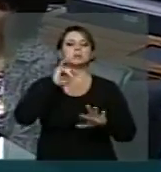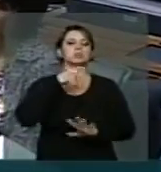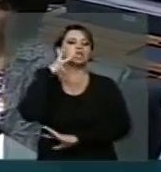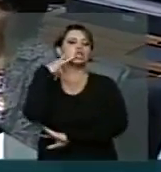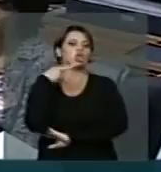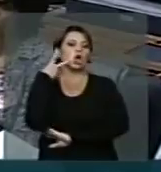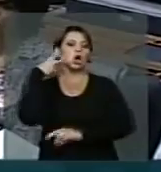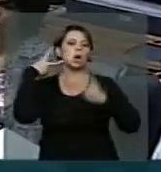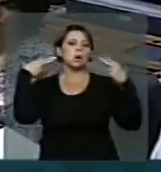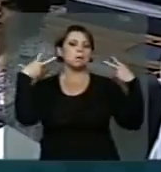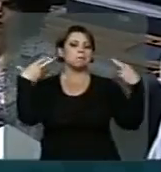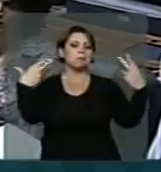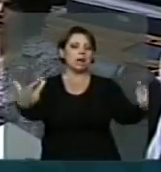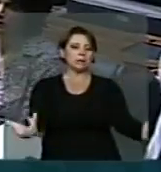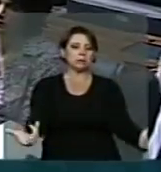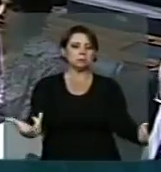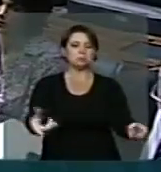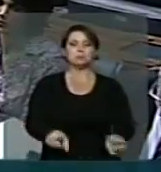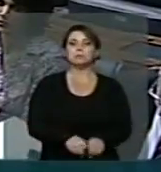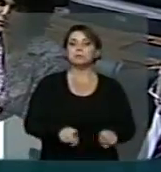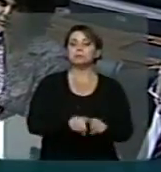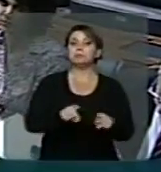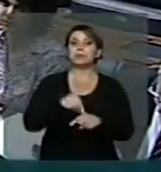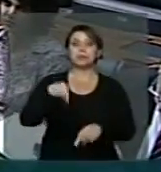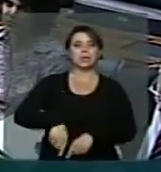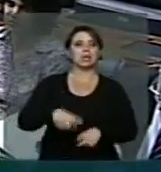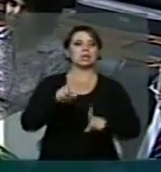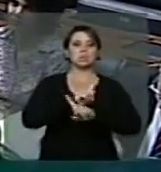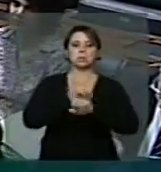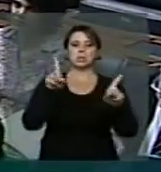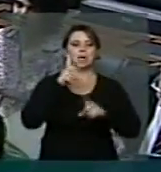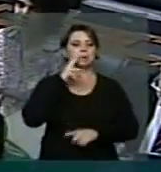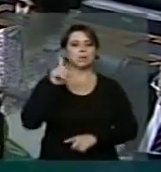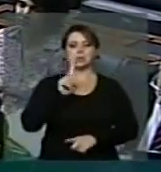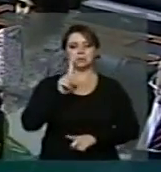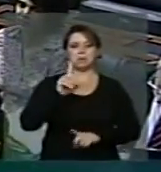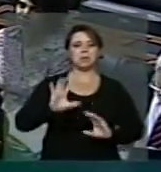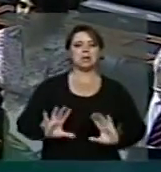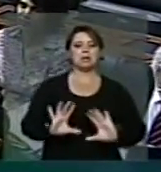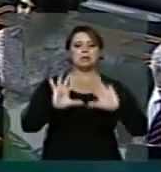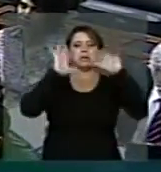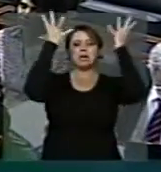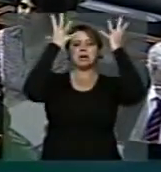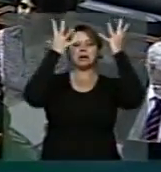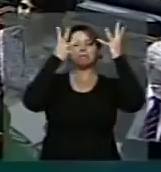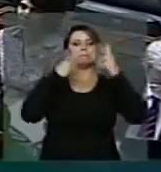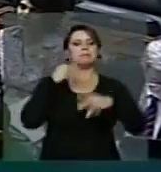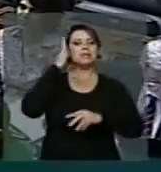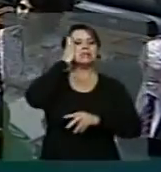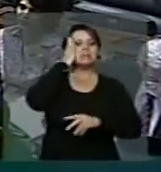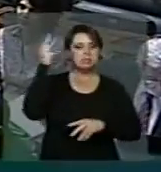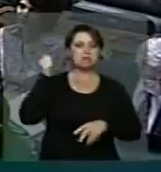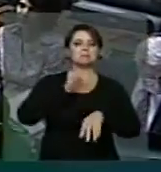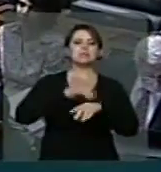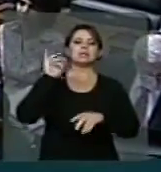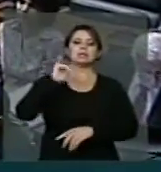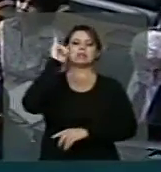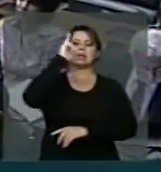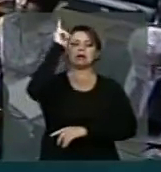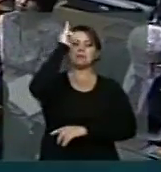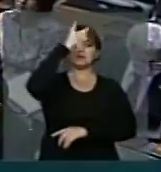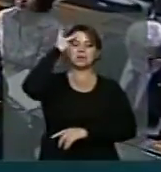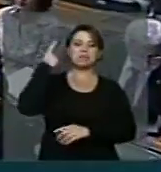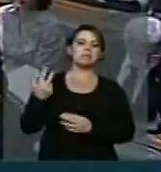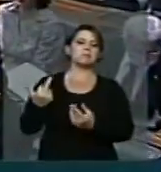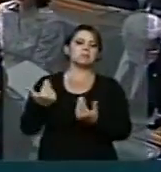nós, é um dia incomum, porque ele existe para celebrar a grandeza dos comuns que nos fazem